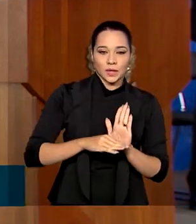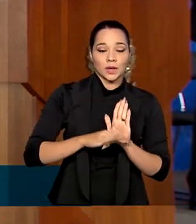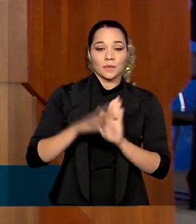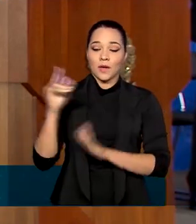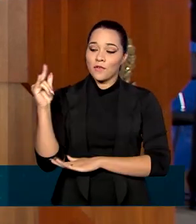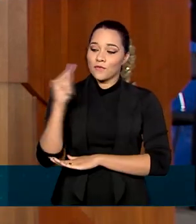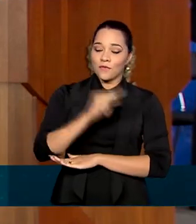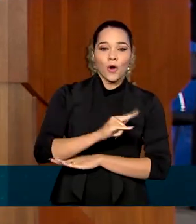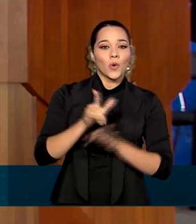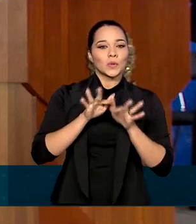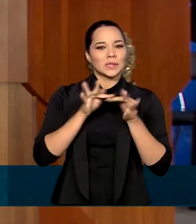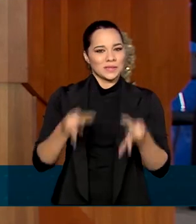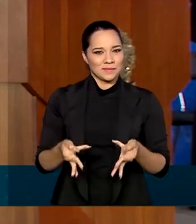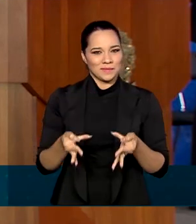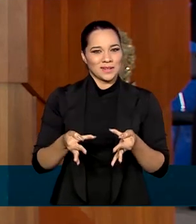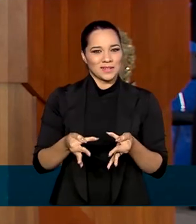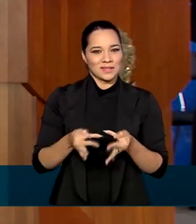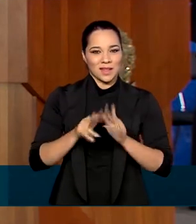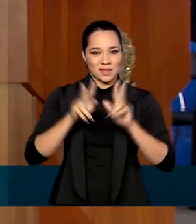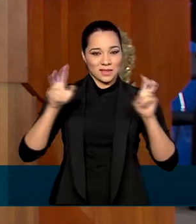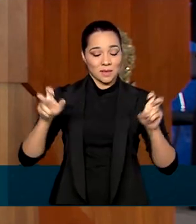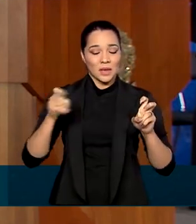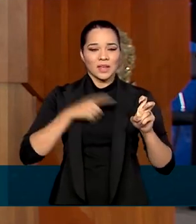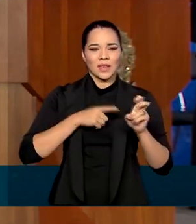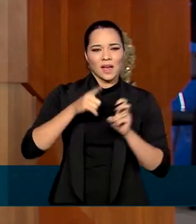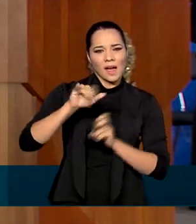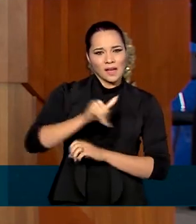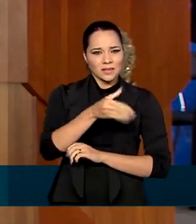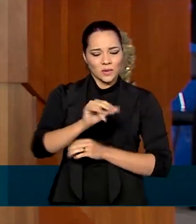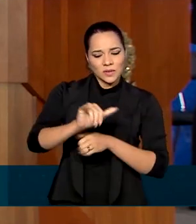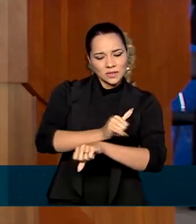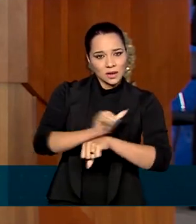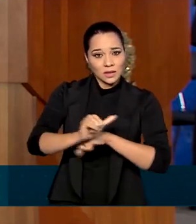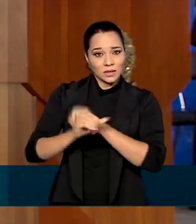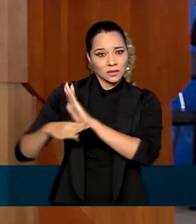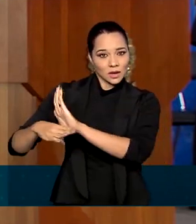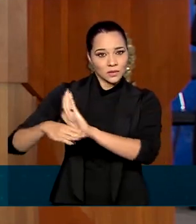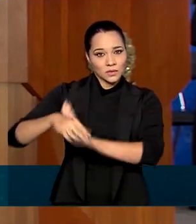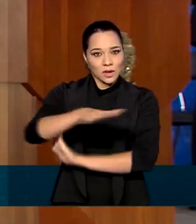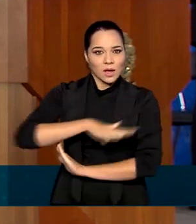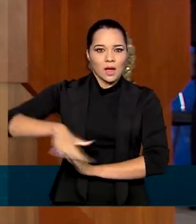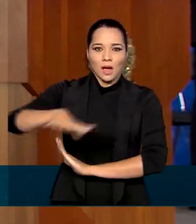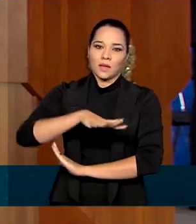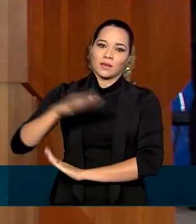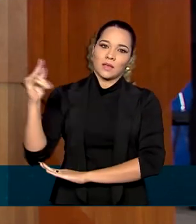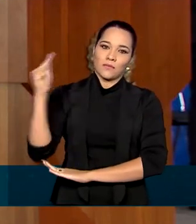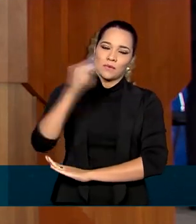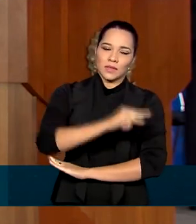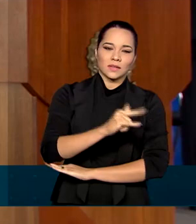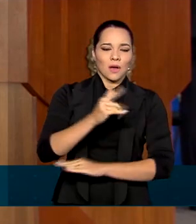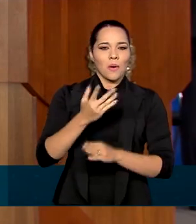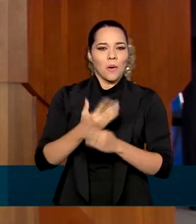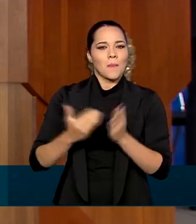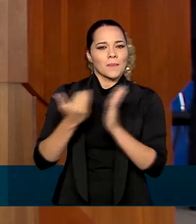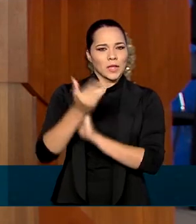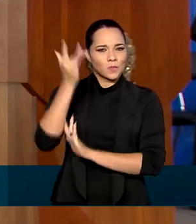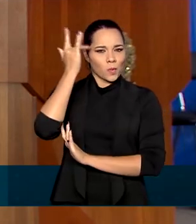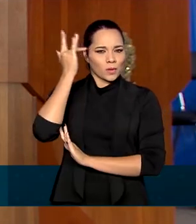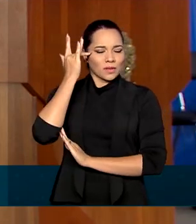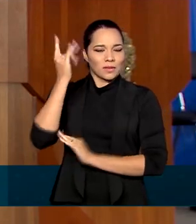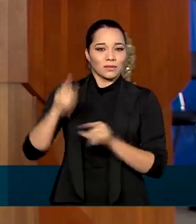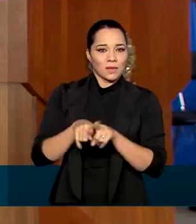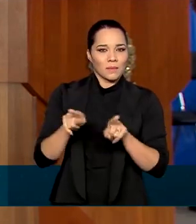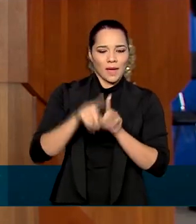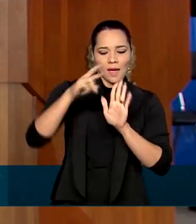Voo Simples, que é uma série de ações que favorecem o setor da aviação, moderniza regras